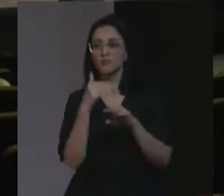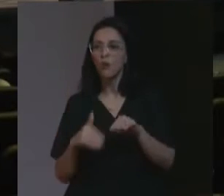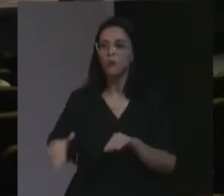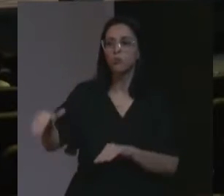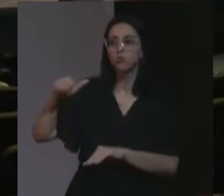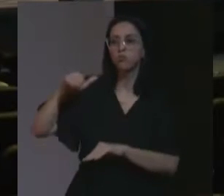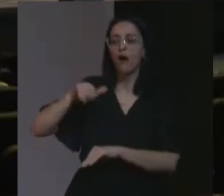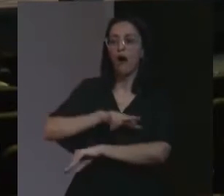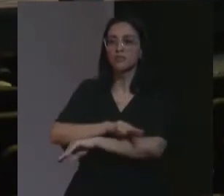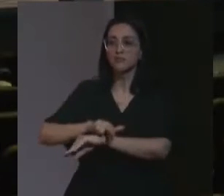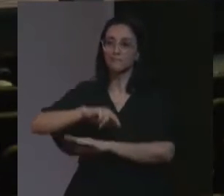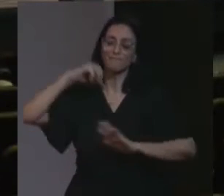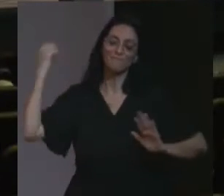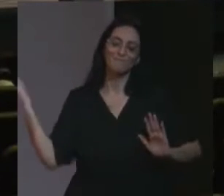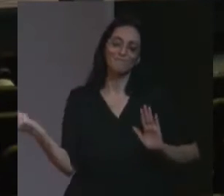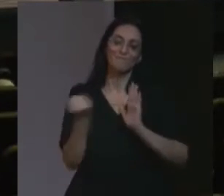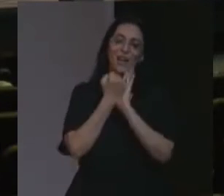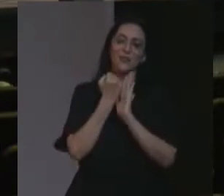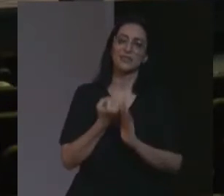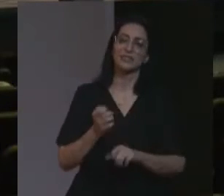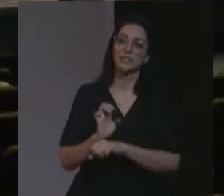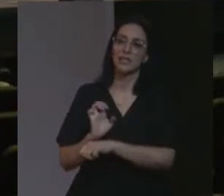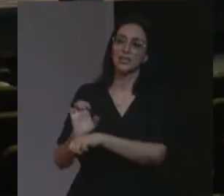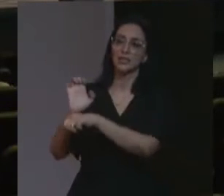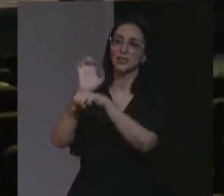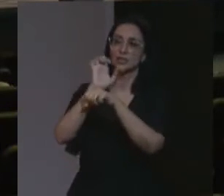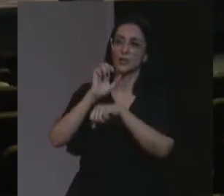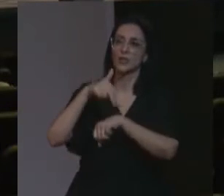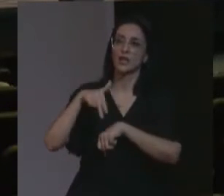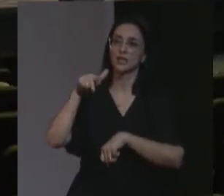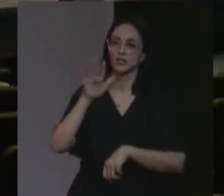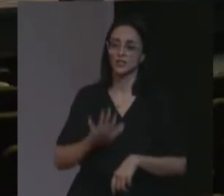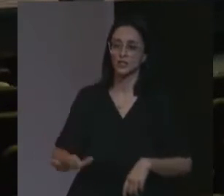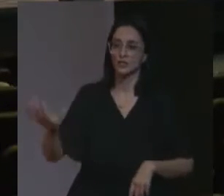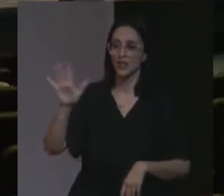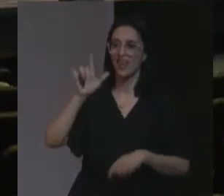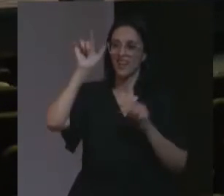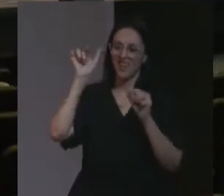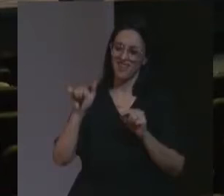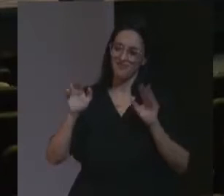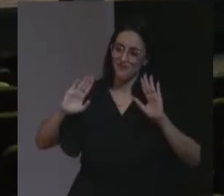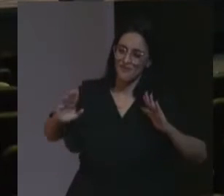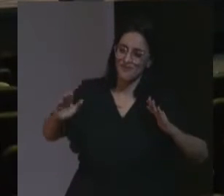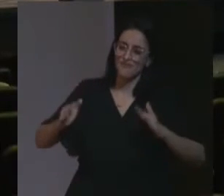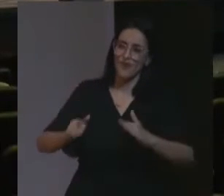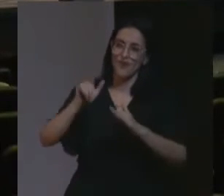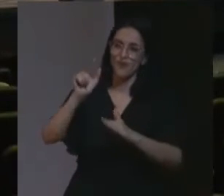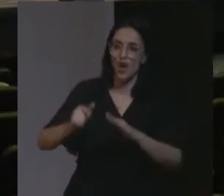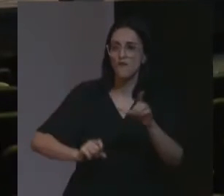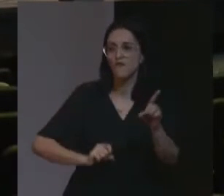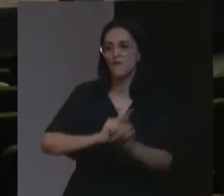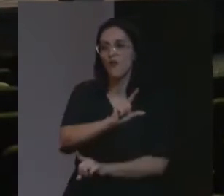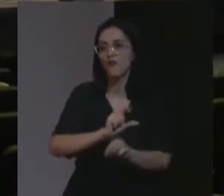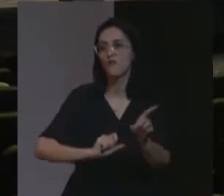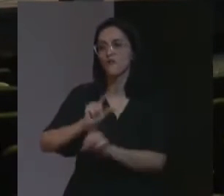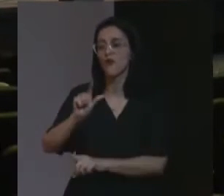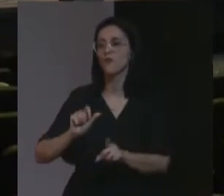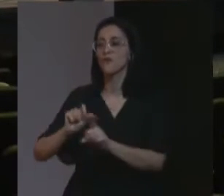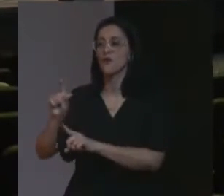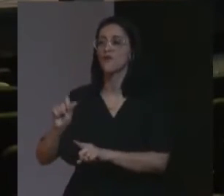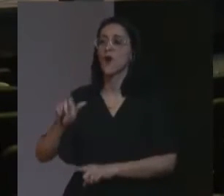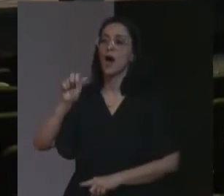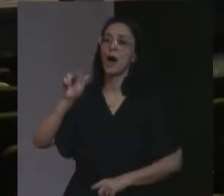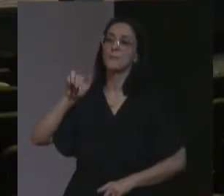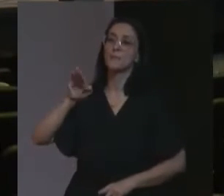racial, vai marcar, os estados nacionais, essa é a gênese, da expulsão, dos armênios, pela